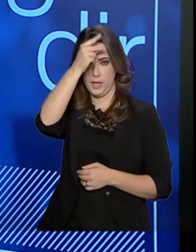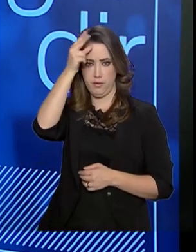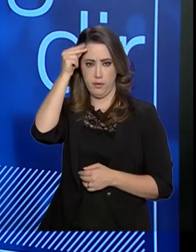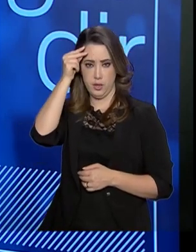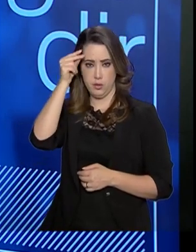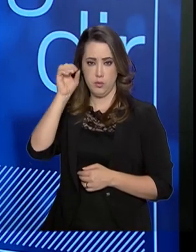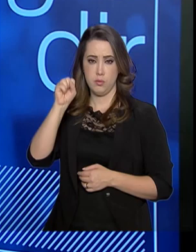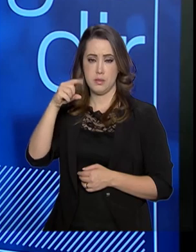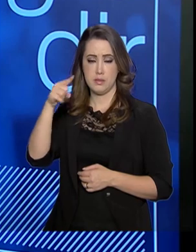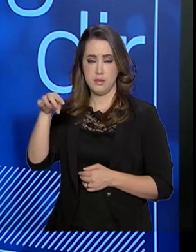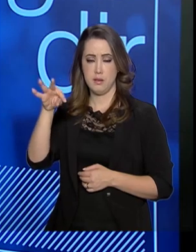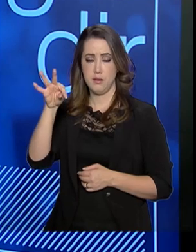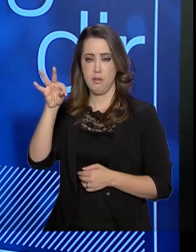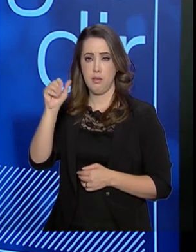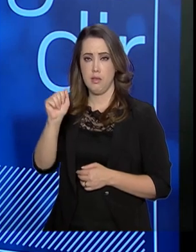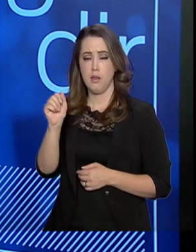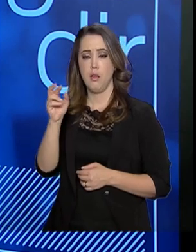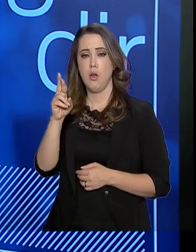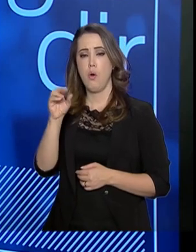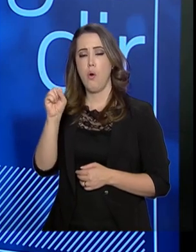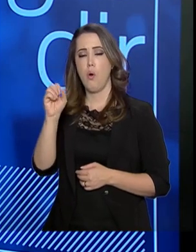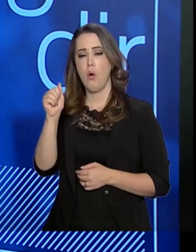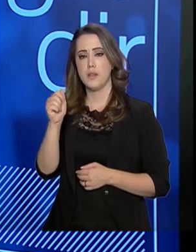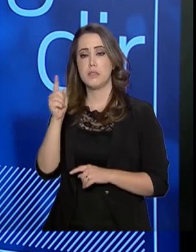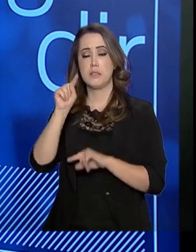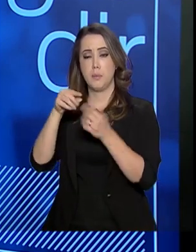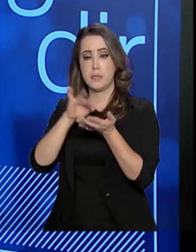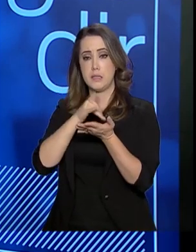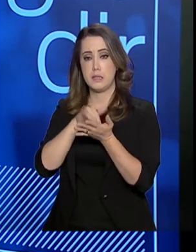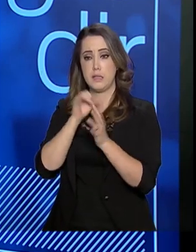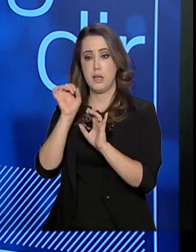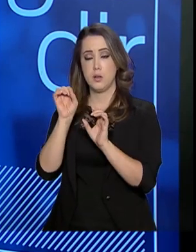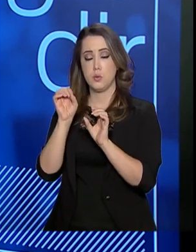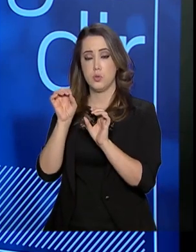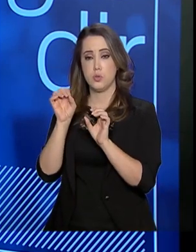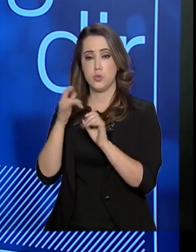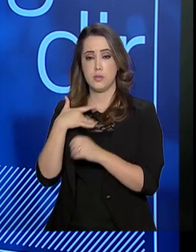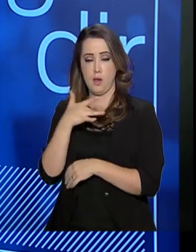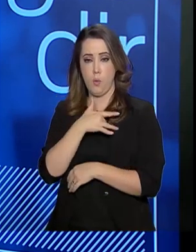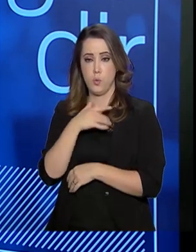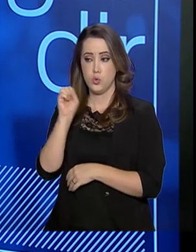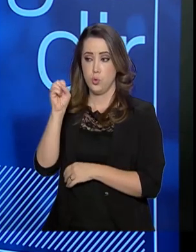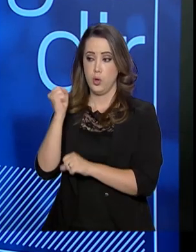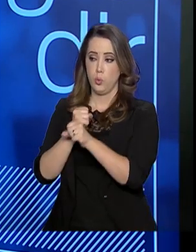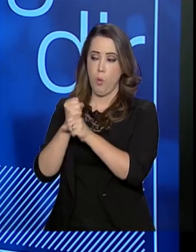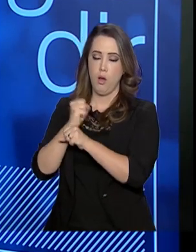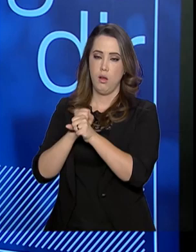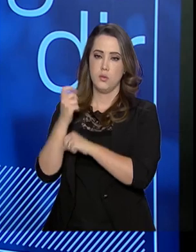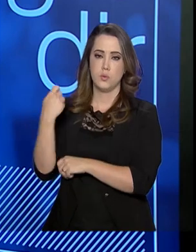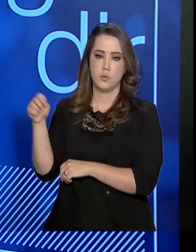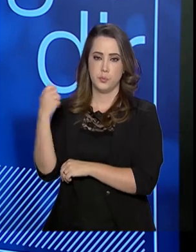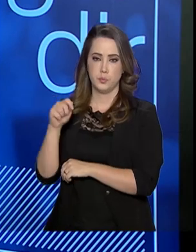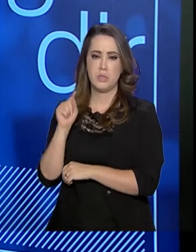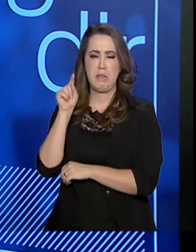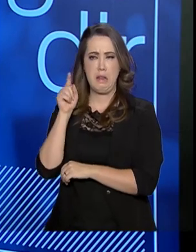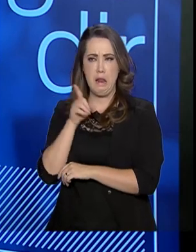Educação, de Saúde, por oito anos no Rio Grande do Sul. E lá ele desenvolveu um programa, a primeira infância é melhor, o PIN.